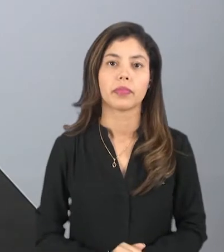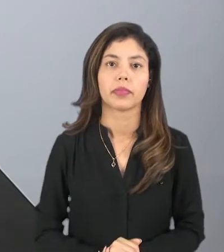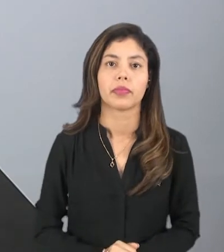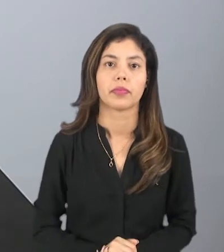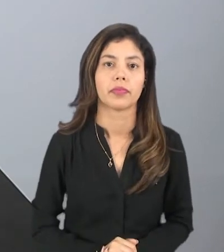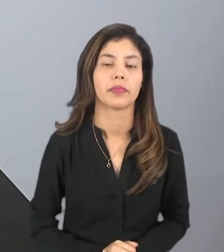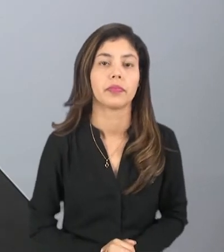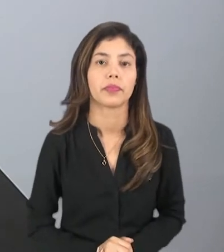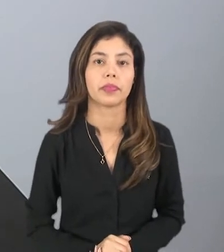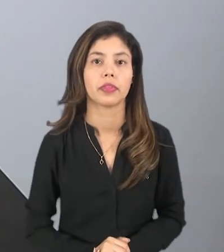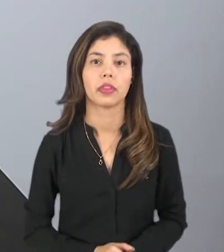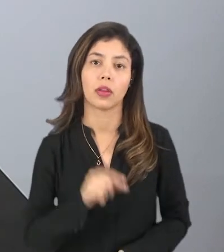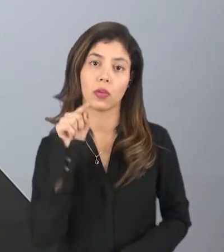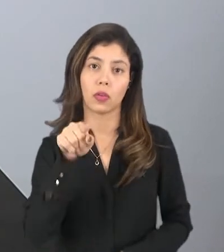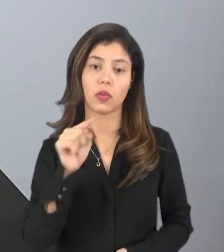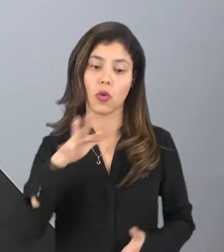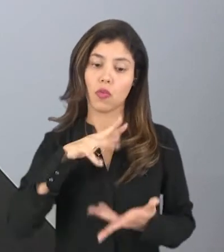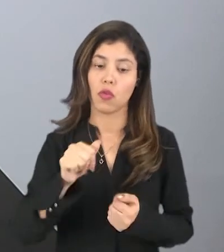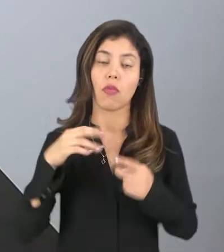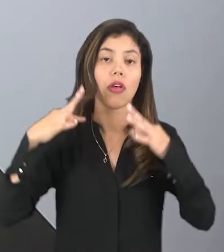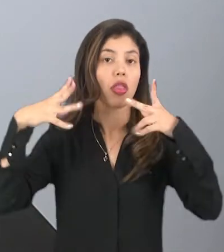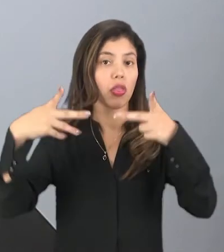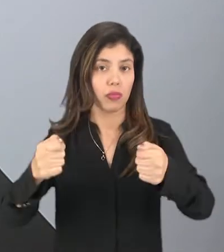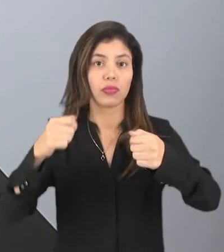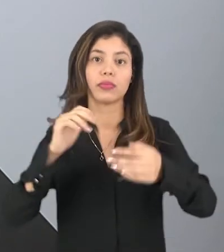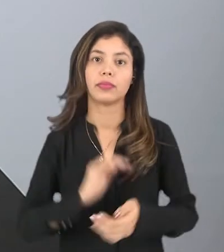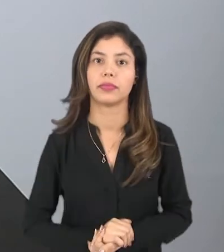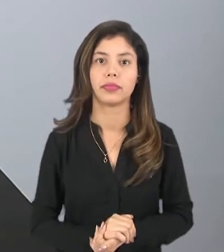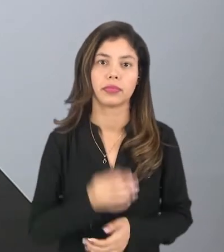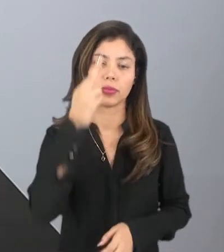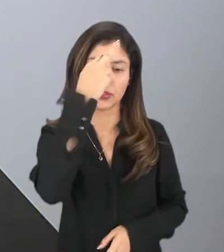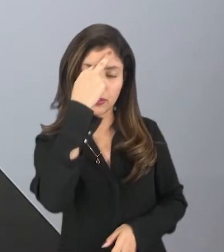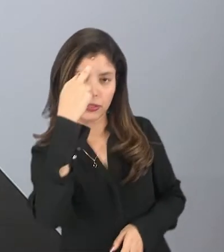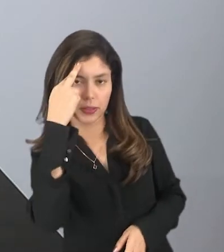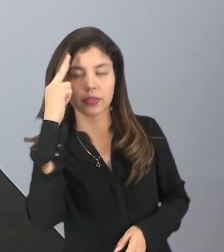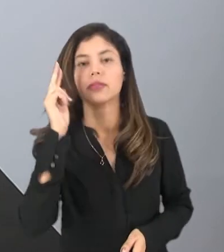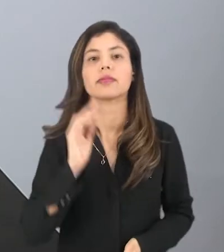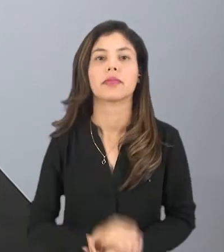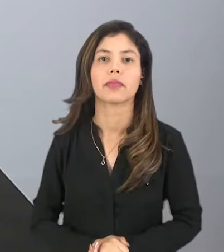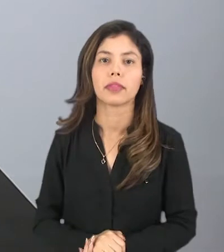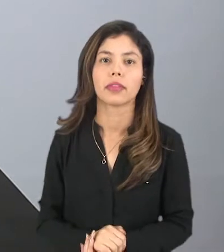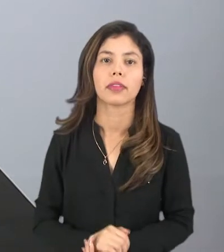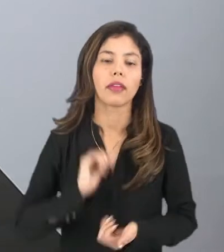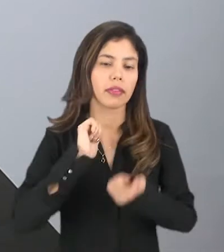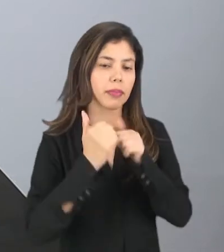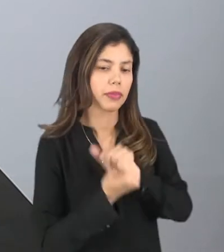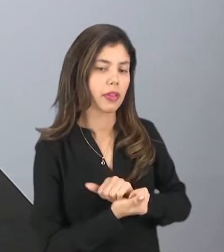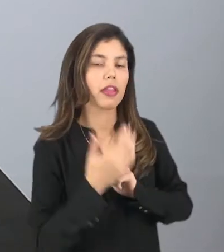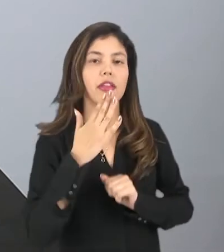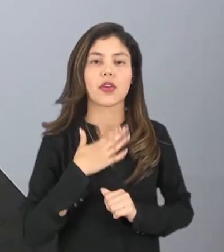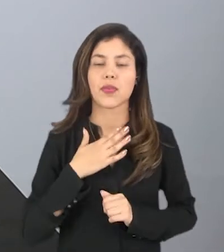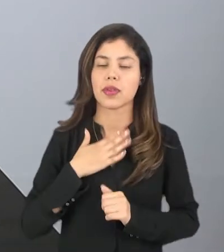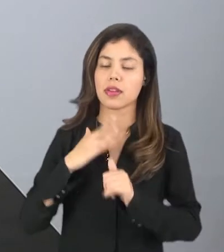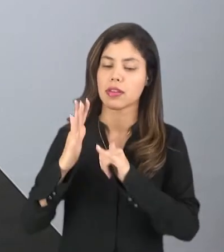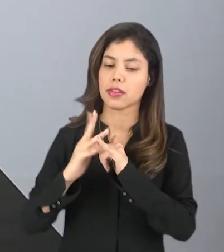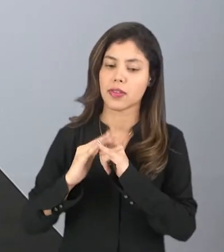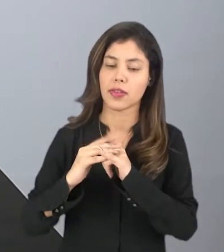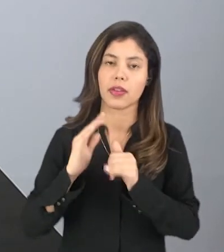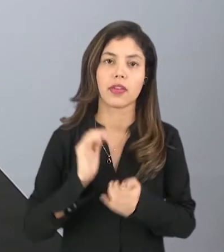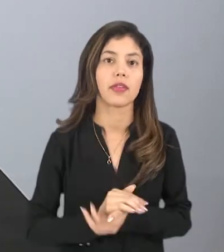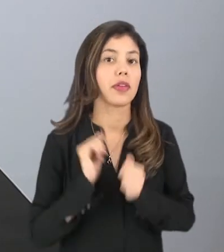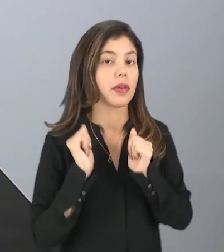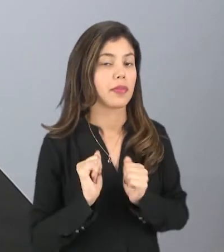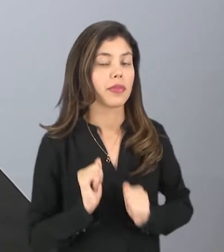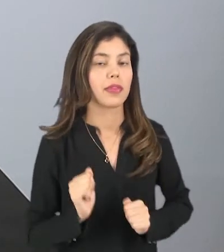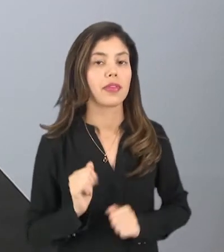Esse é um mundinho para todos. Essa é uma história adaptada que eu peguei no YouTube. Vocês